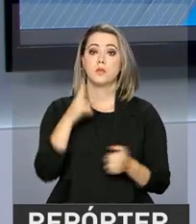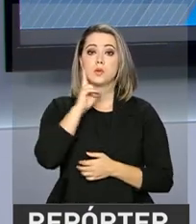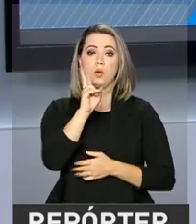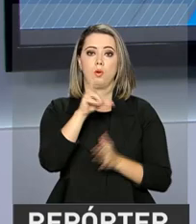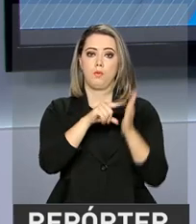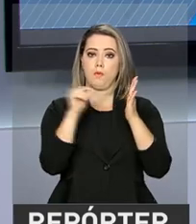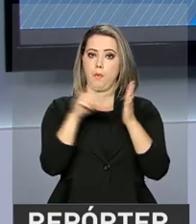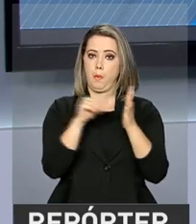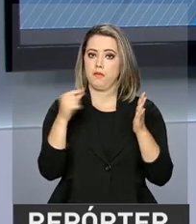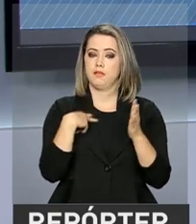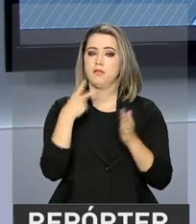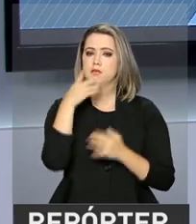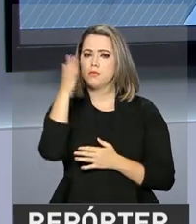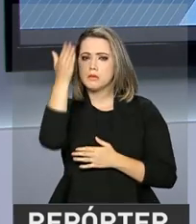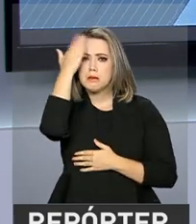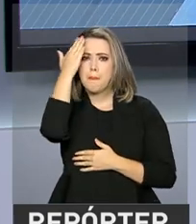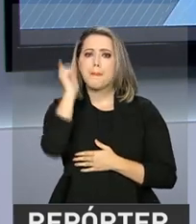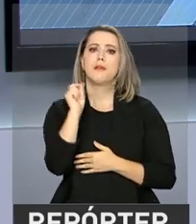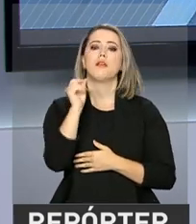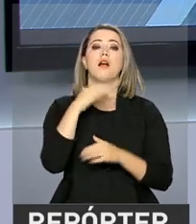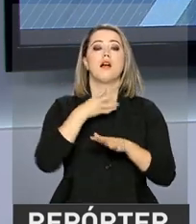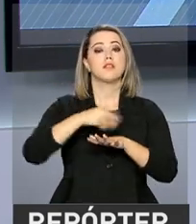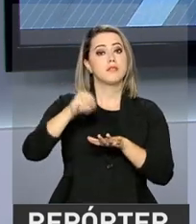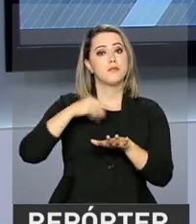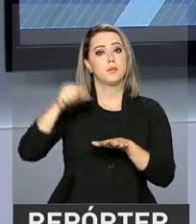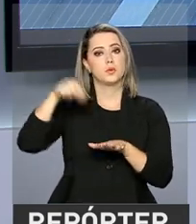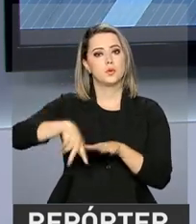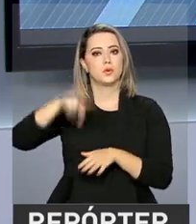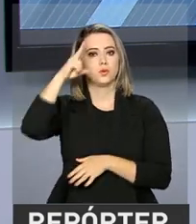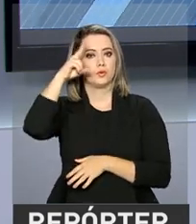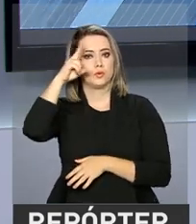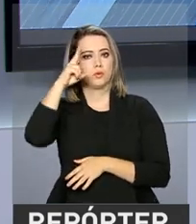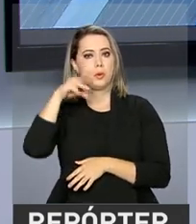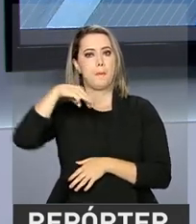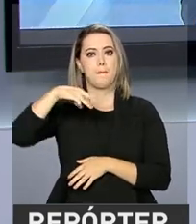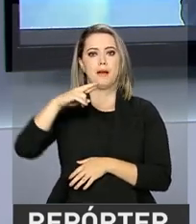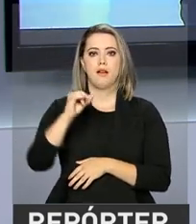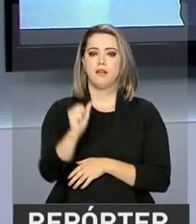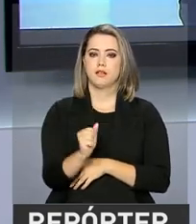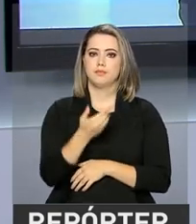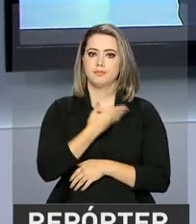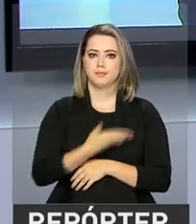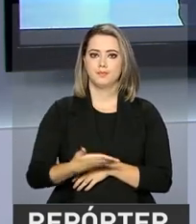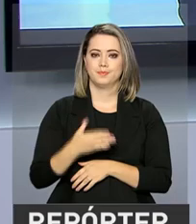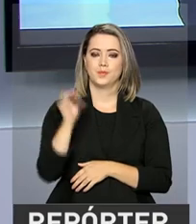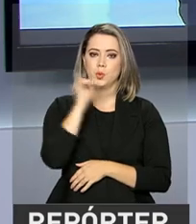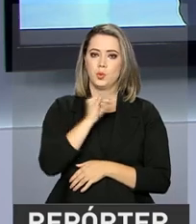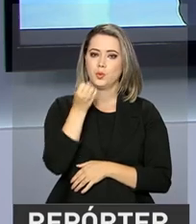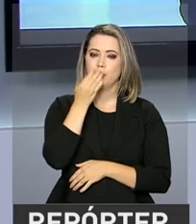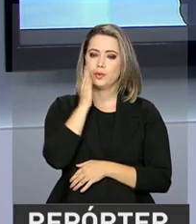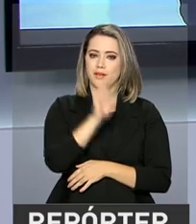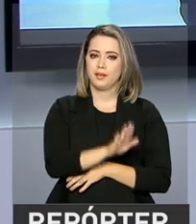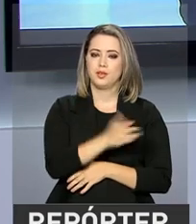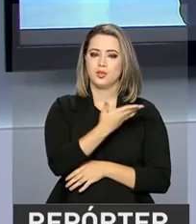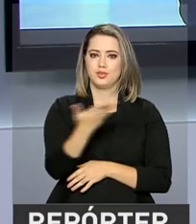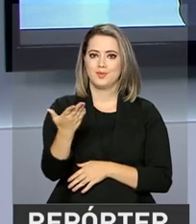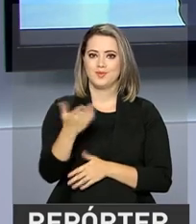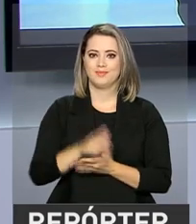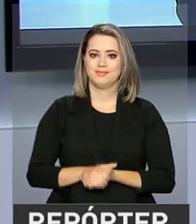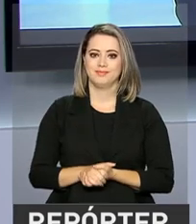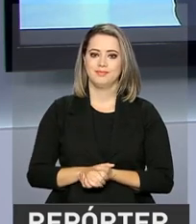Palácio do Planalto saber as informações desta segunda-feira com a repórter Mara Knup. Olá, Mara. Boa tarde para você.